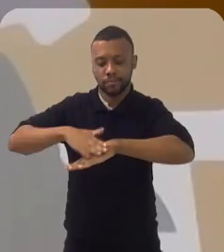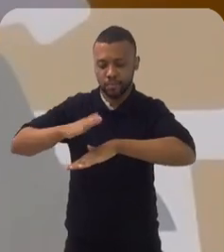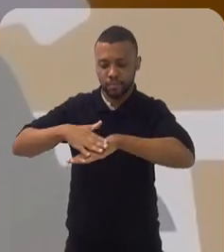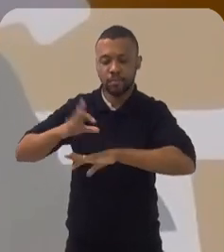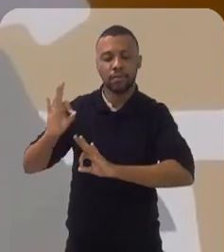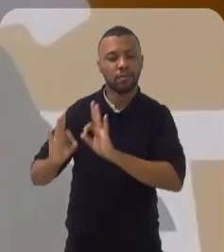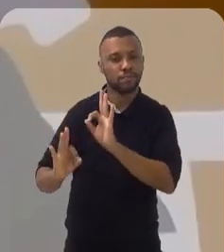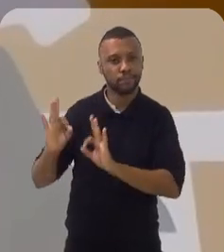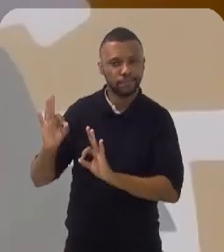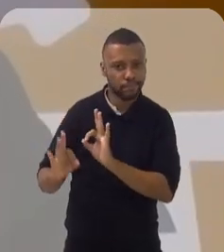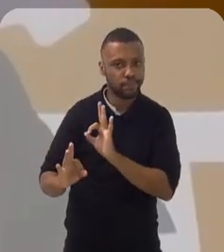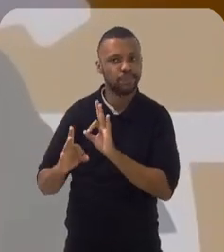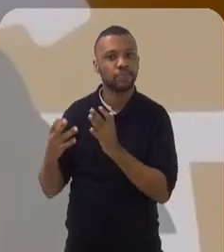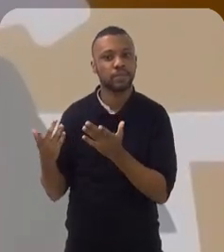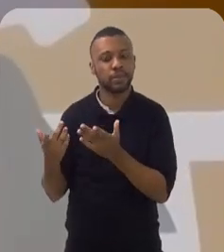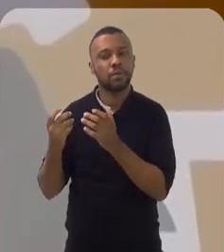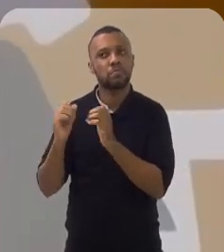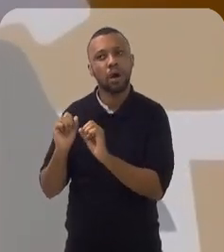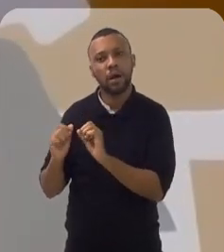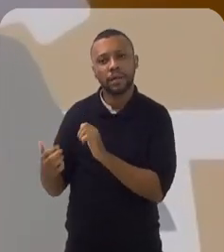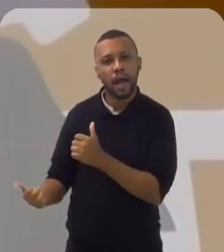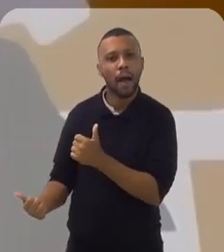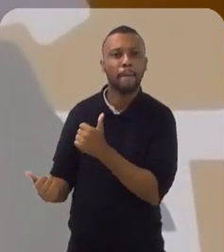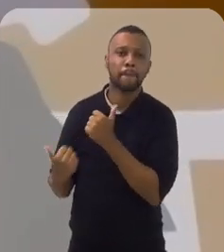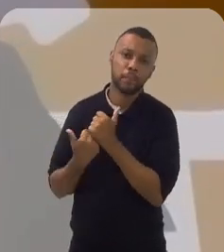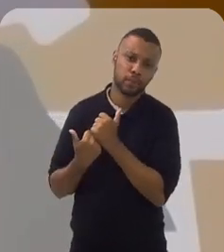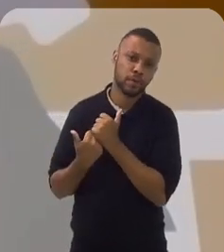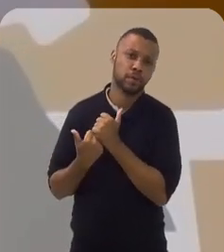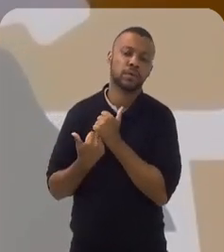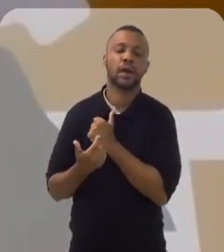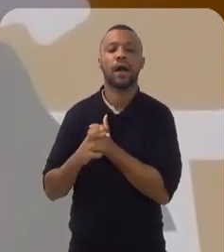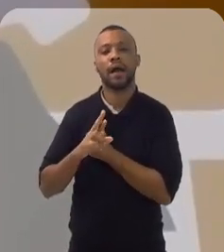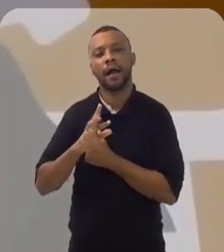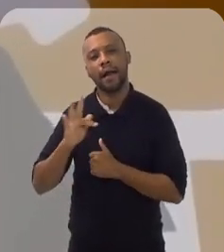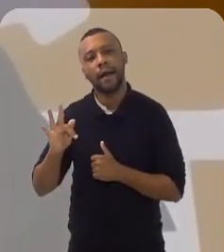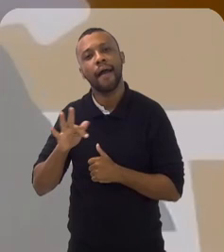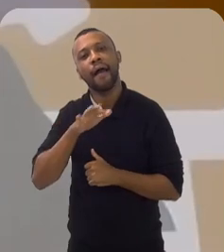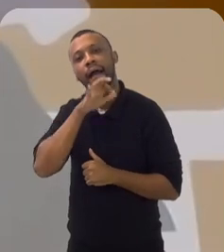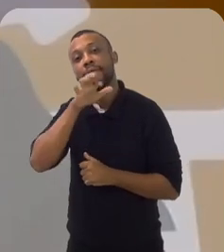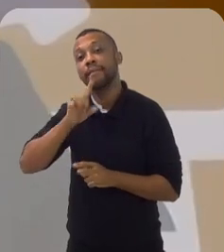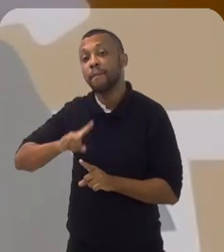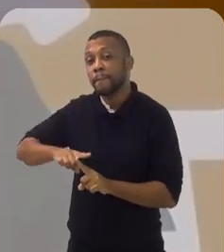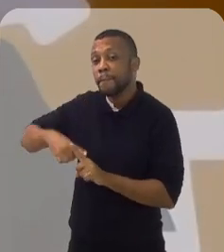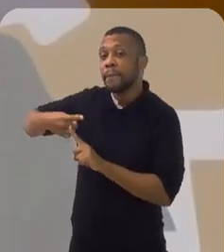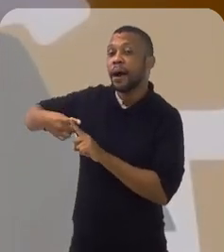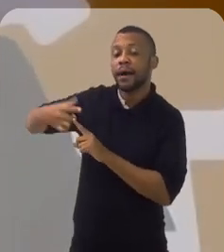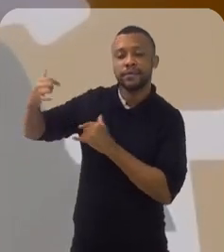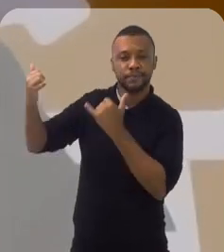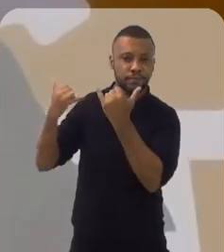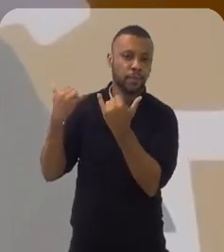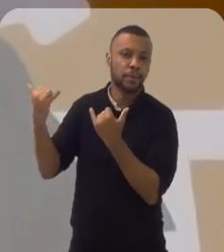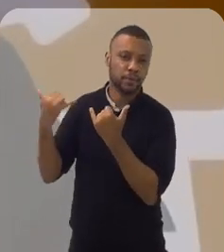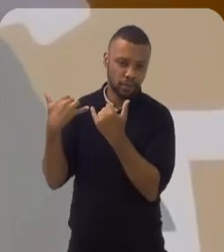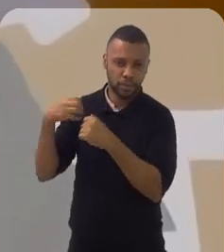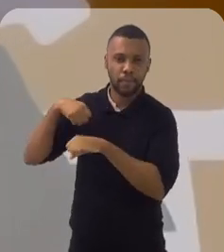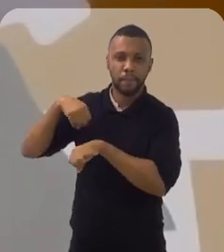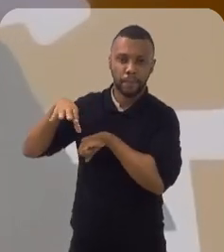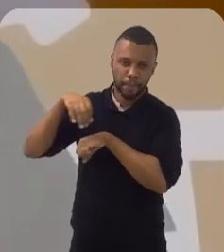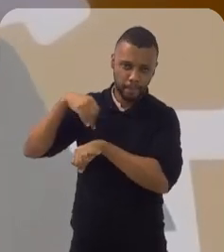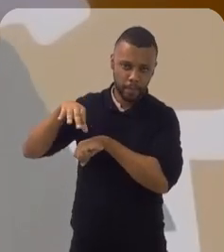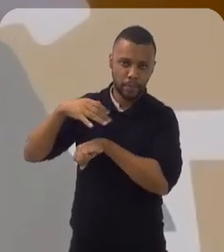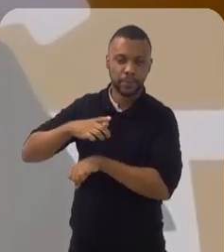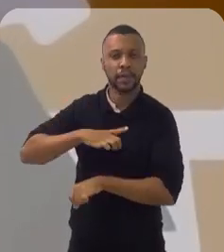procedimentos que municiam a Receita Federal com mais informações. A primeira